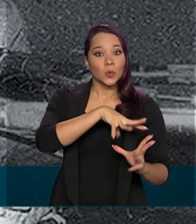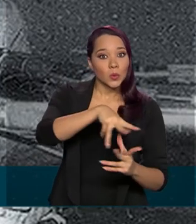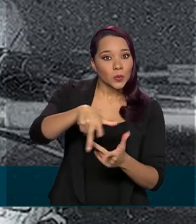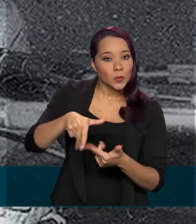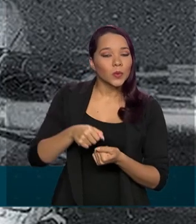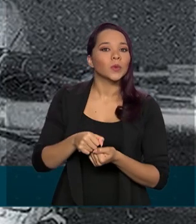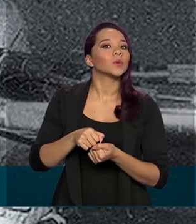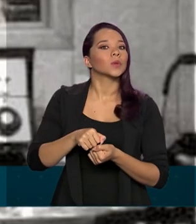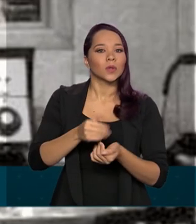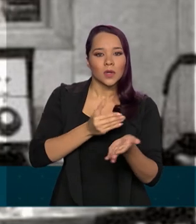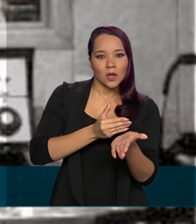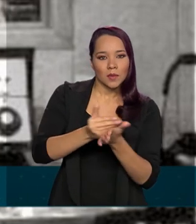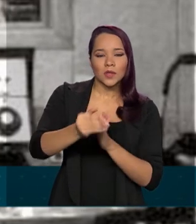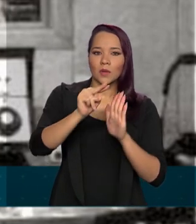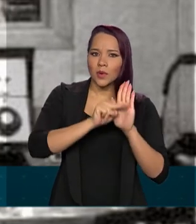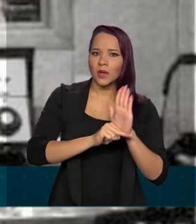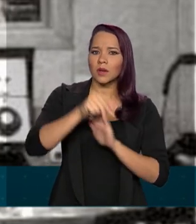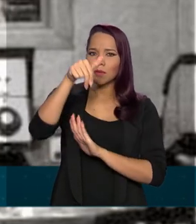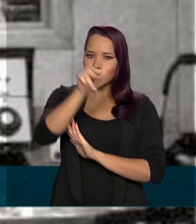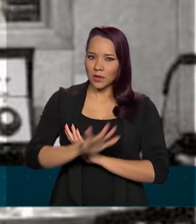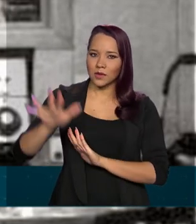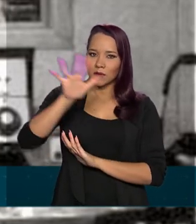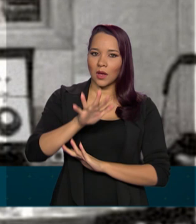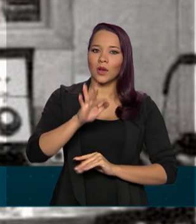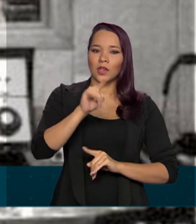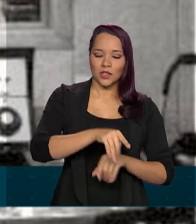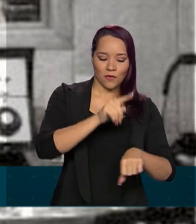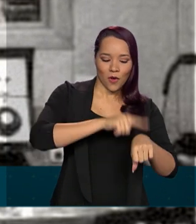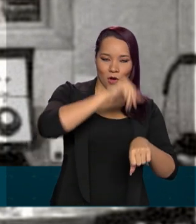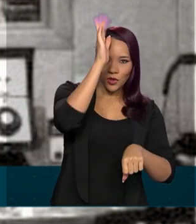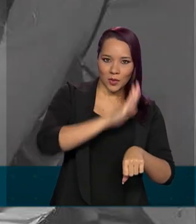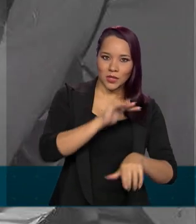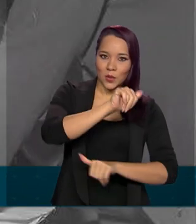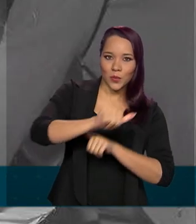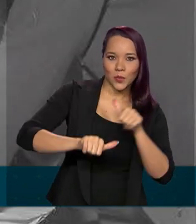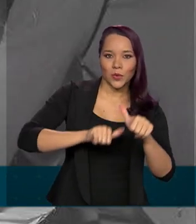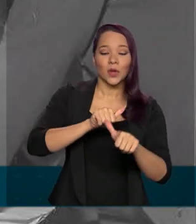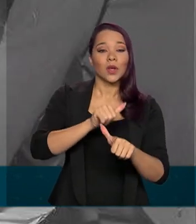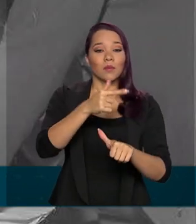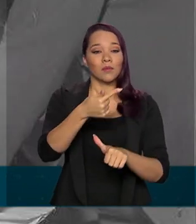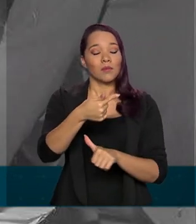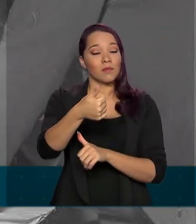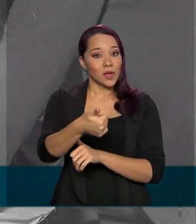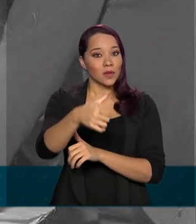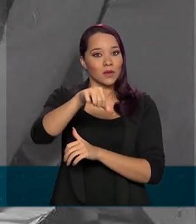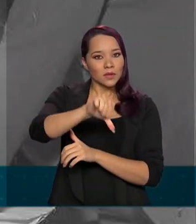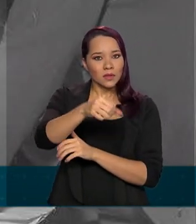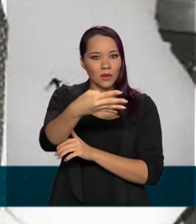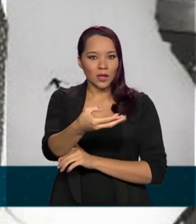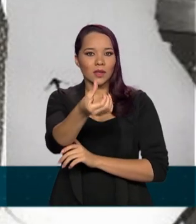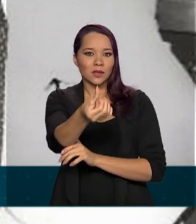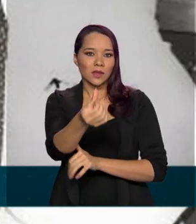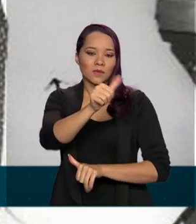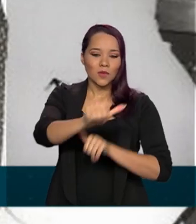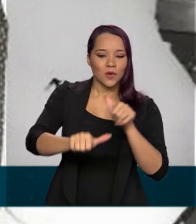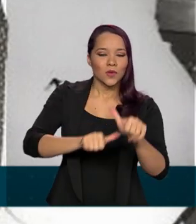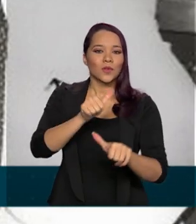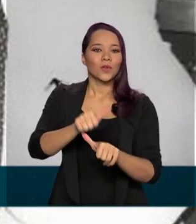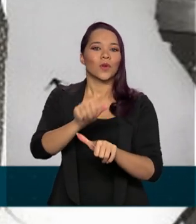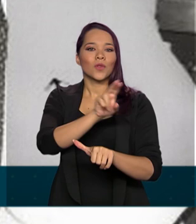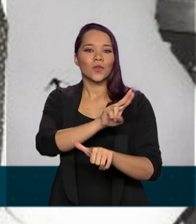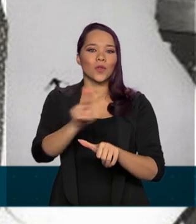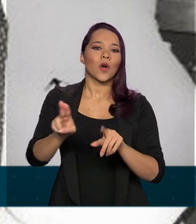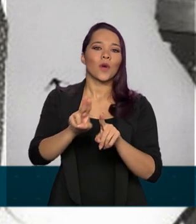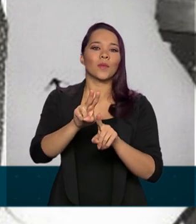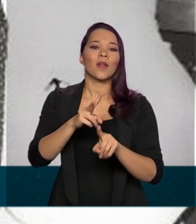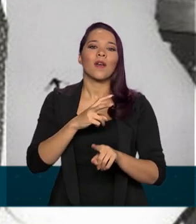começou como programa nacional. Já foi a hora do Brasil e desde 1946 ganhou o título